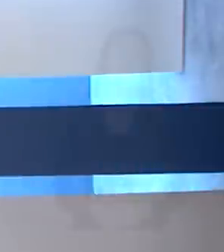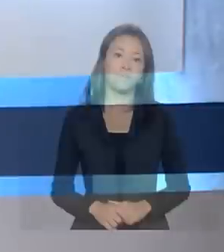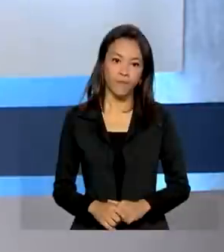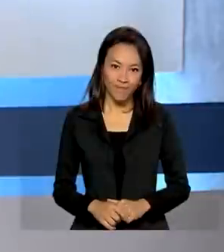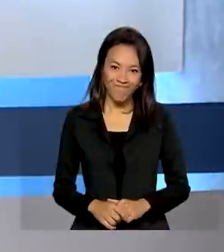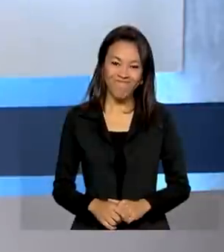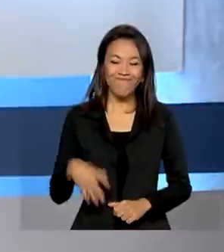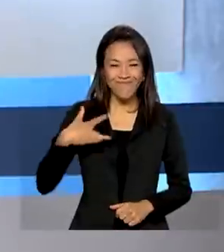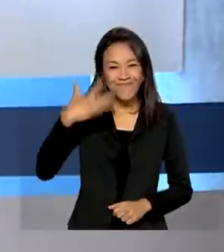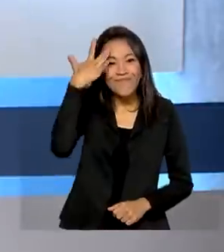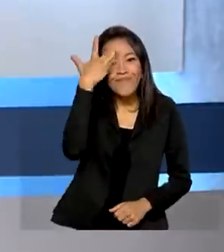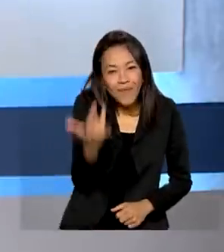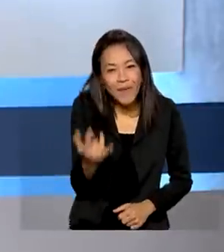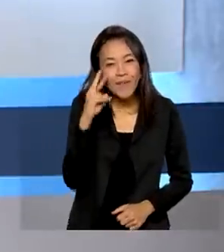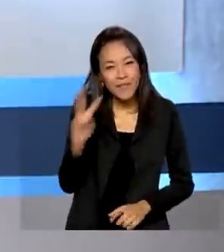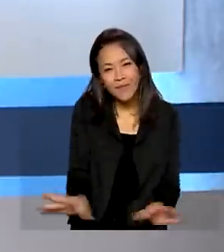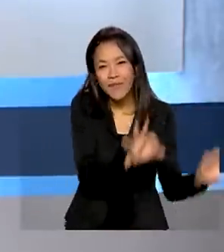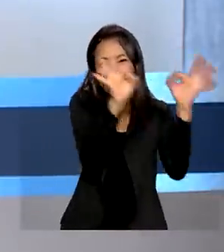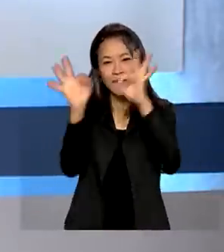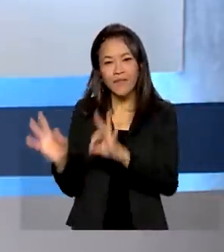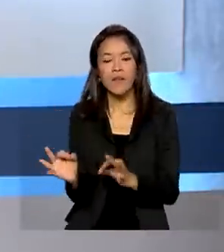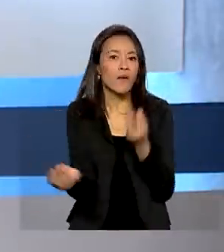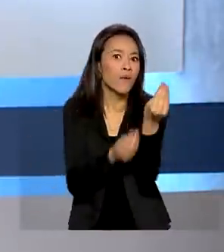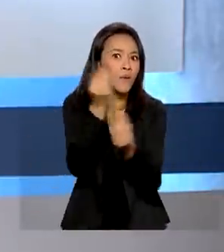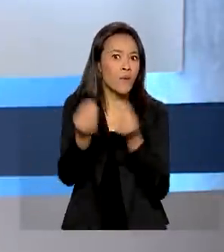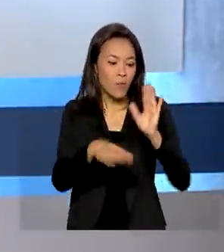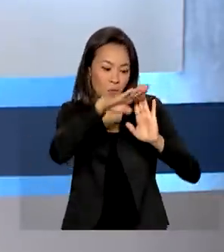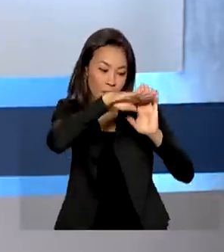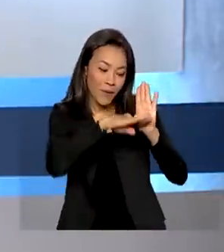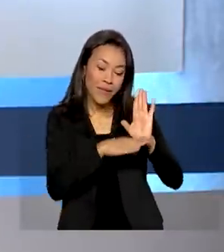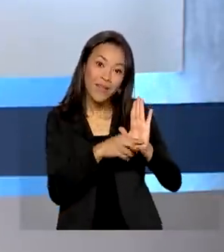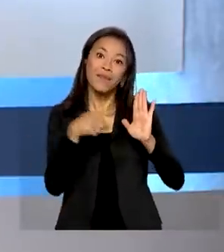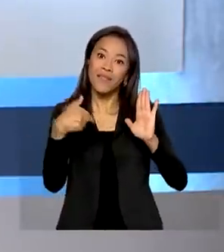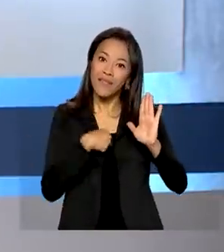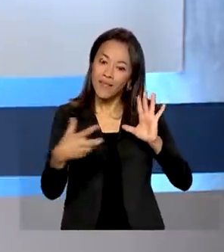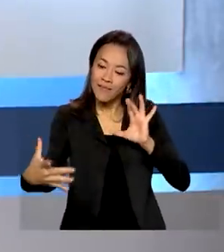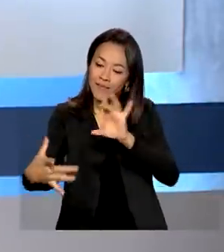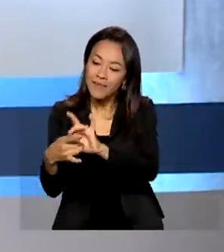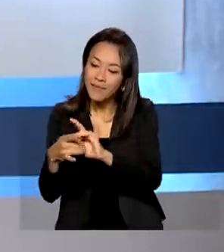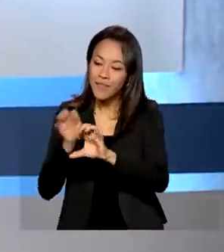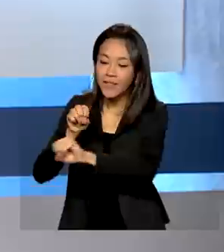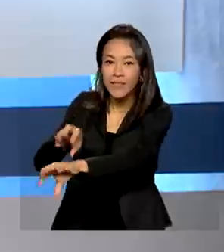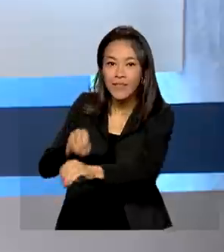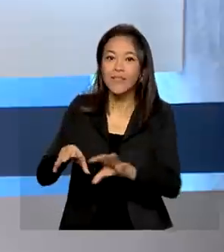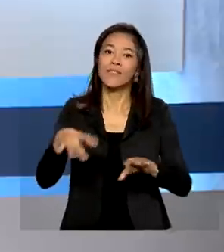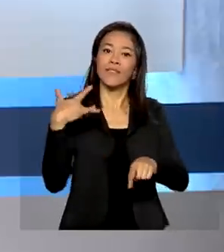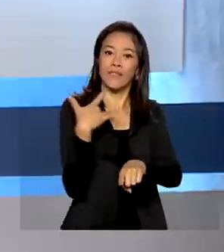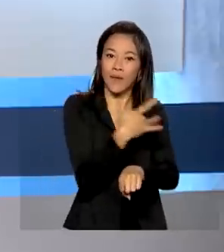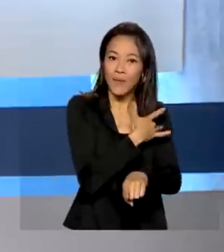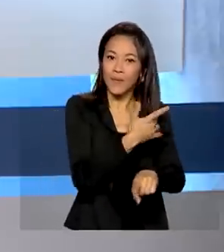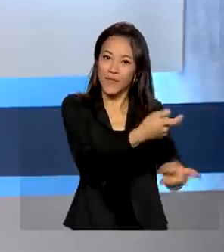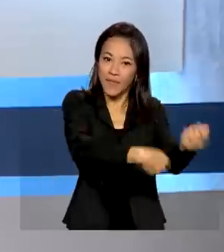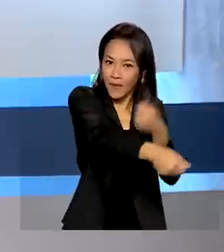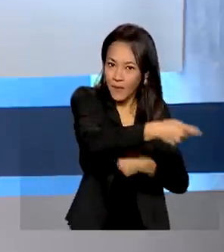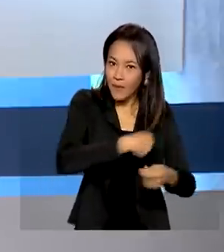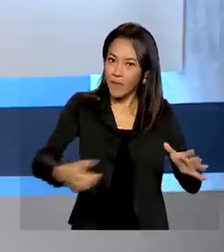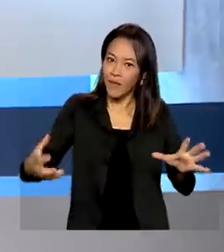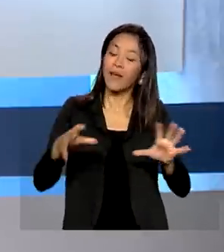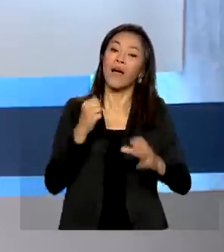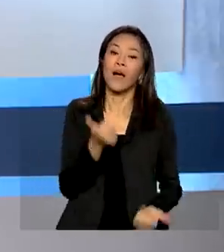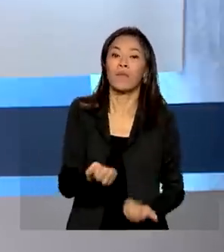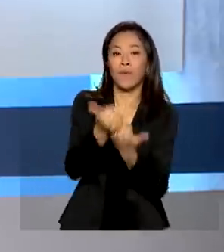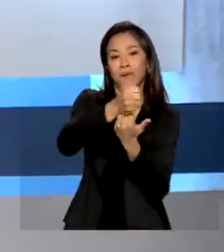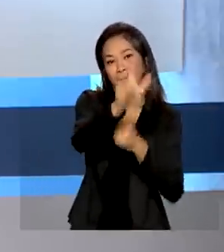E amanhã você vai ver como o Calha Norte atua nas áreas educacional, de saúde e econômica, junto às comunidades